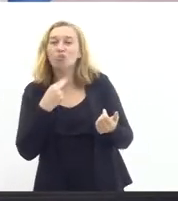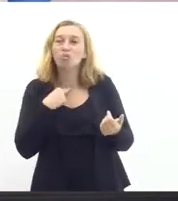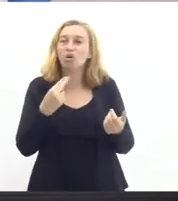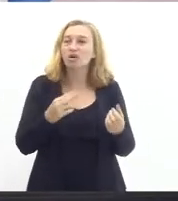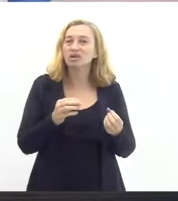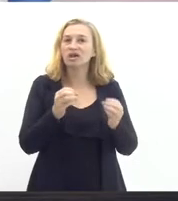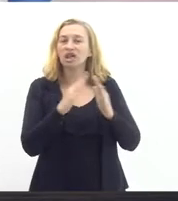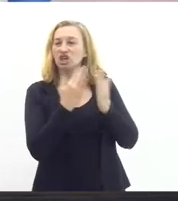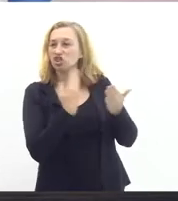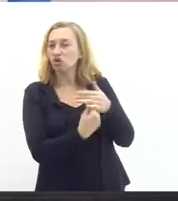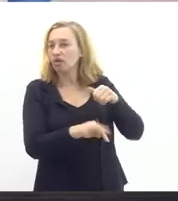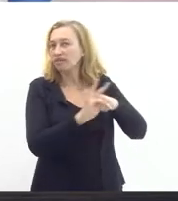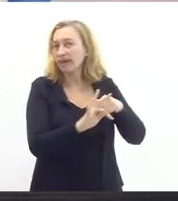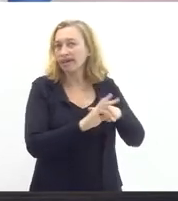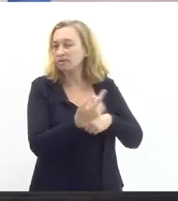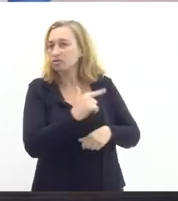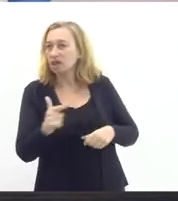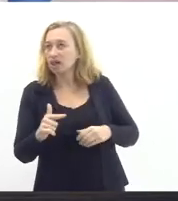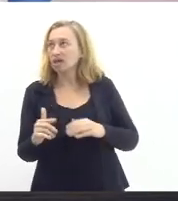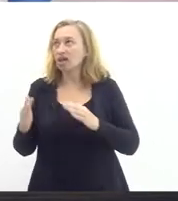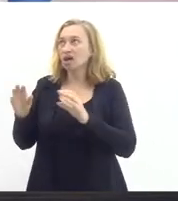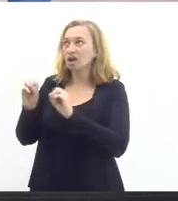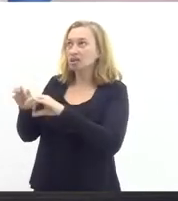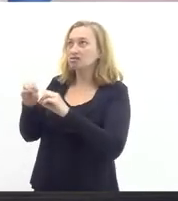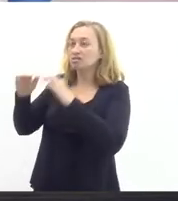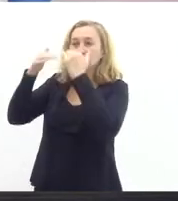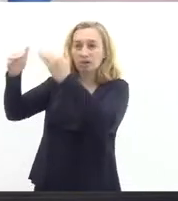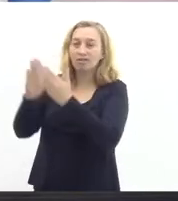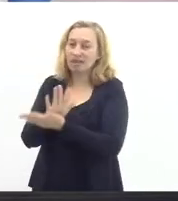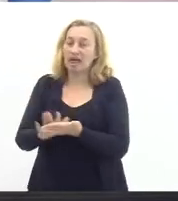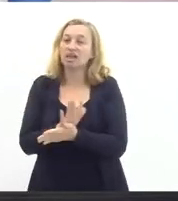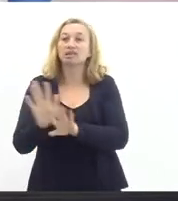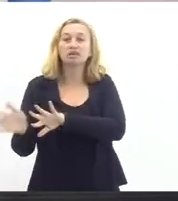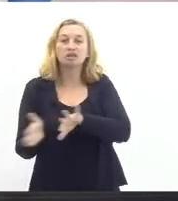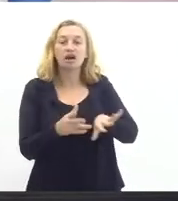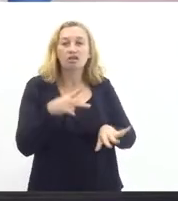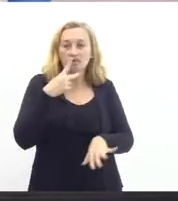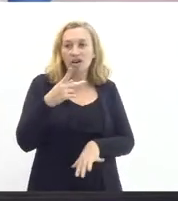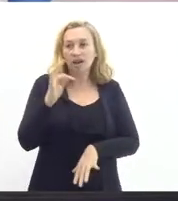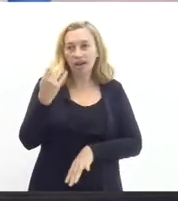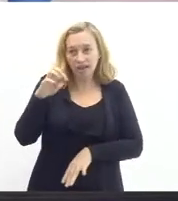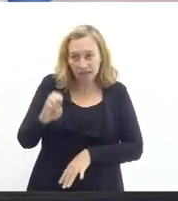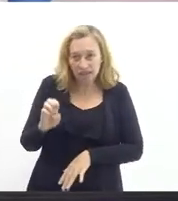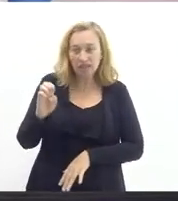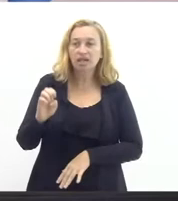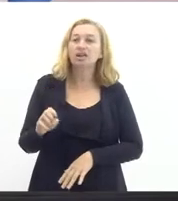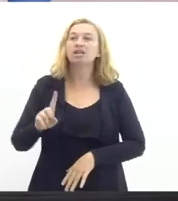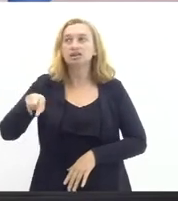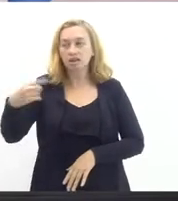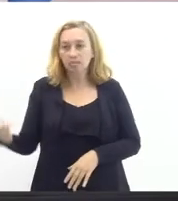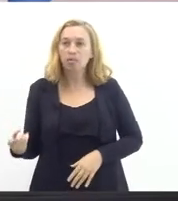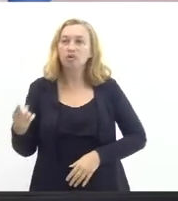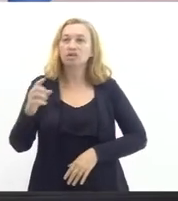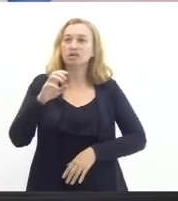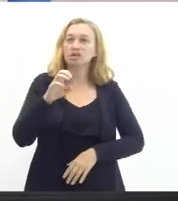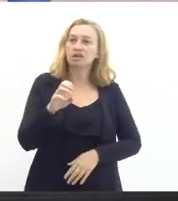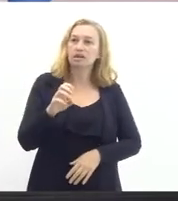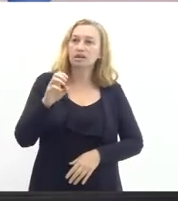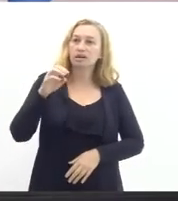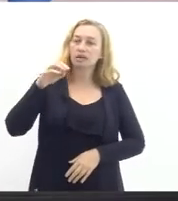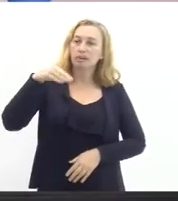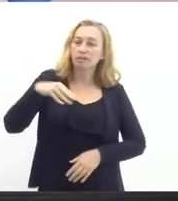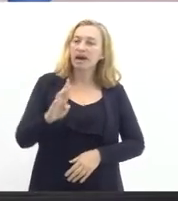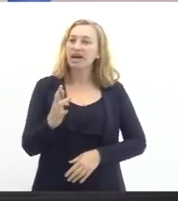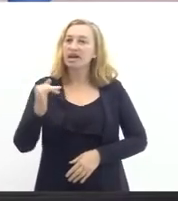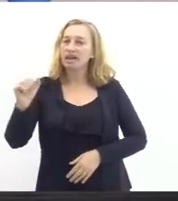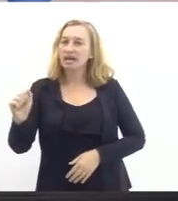nem o ensino superior, nem nada. Então, nos preocupa, cito esse exemplo do Henrique Lages, também posso citar da Eti Maria de Mercedes, que